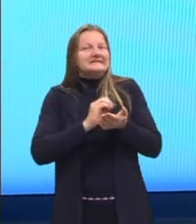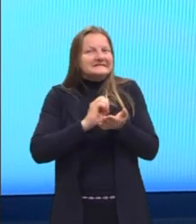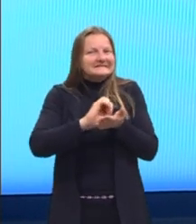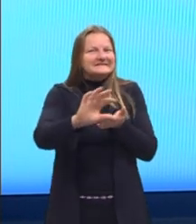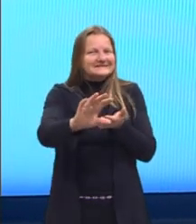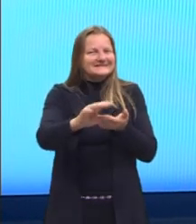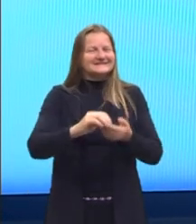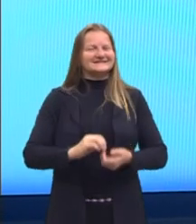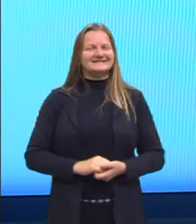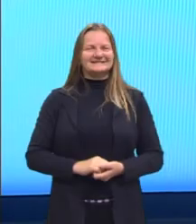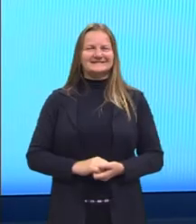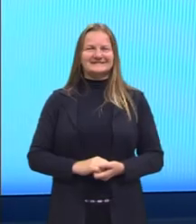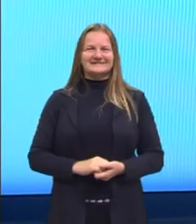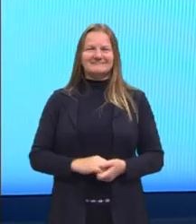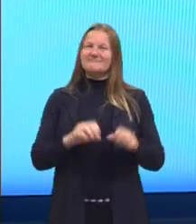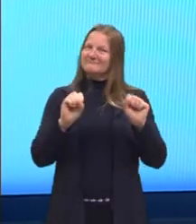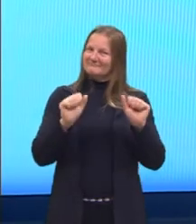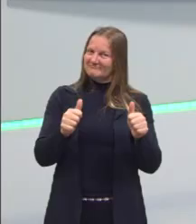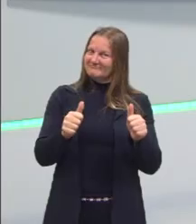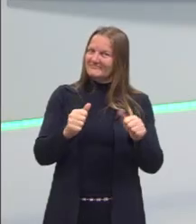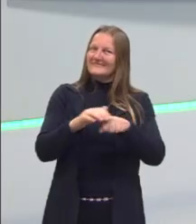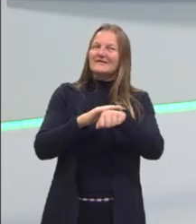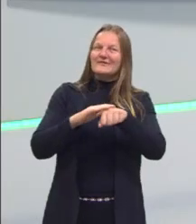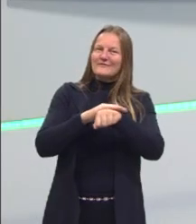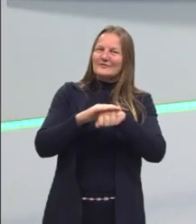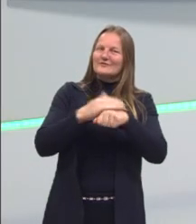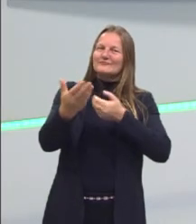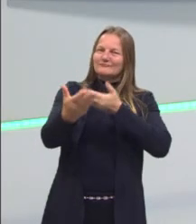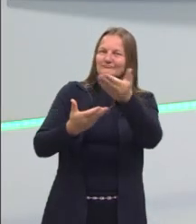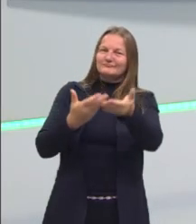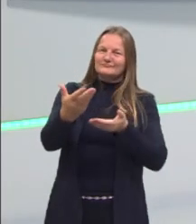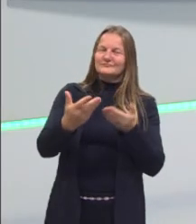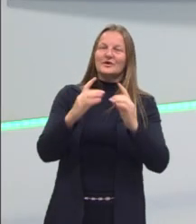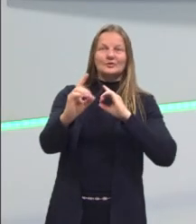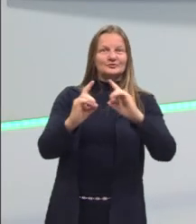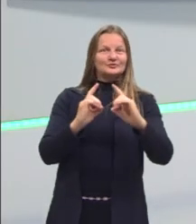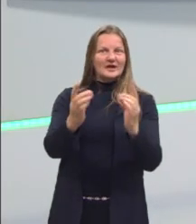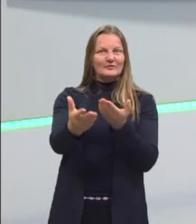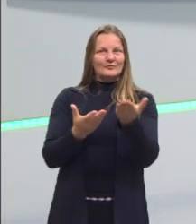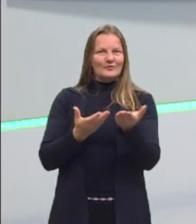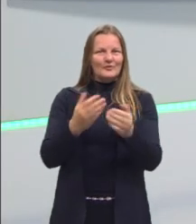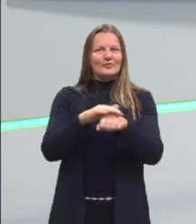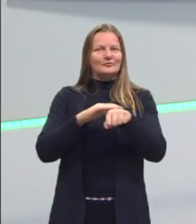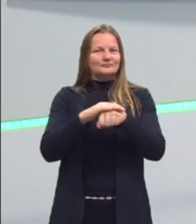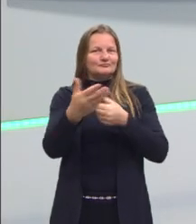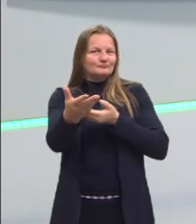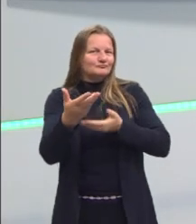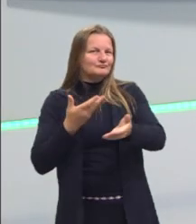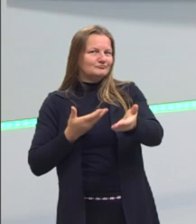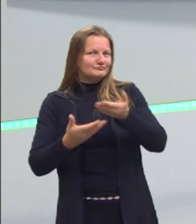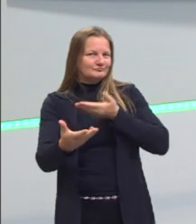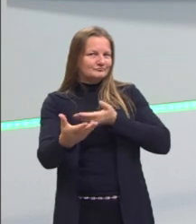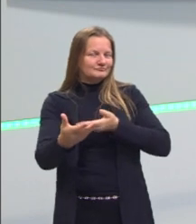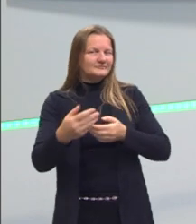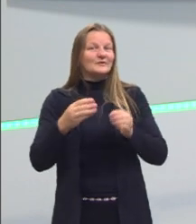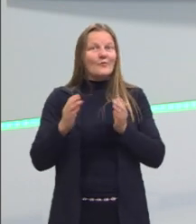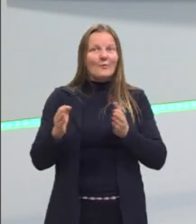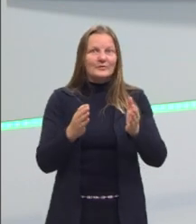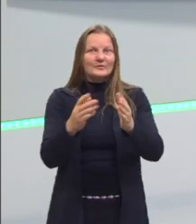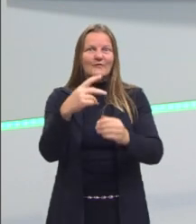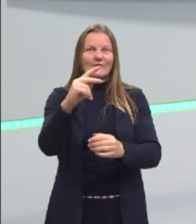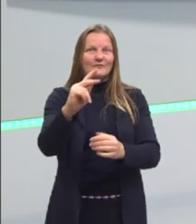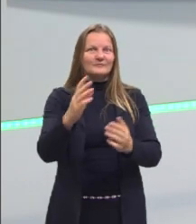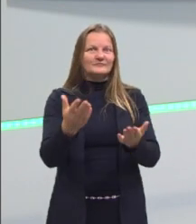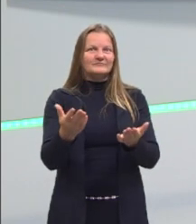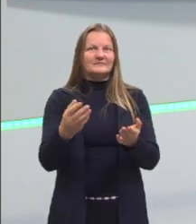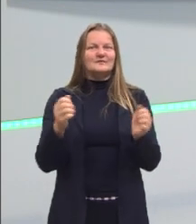mundo. Então, conversem aí, vamos manter esse diálogo, falem comigo. Quero ver aí essa trajetória bacana que a gente